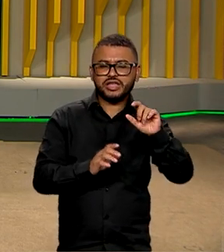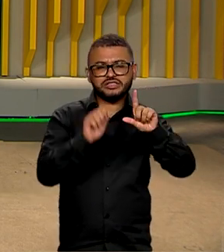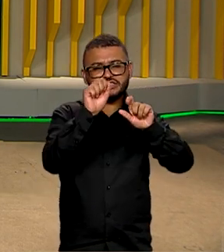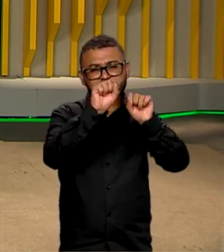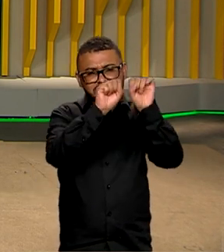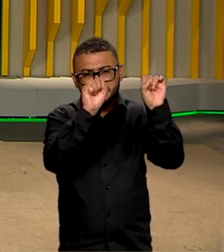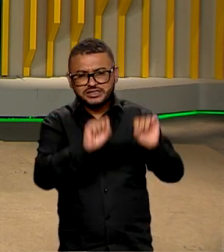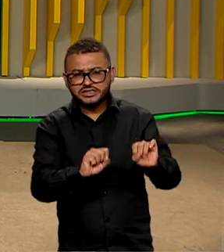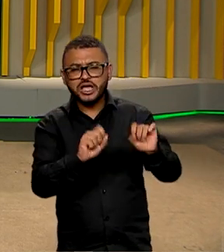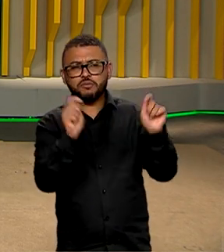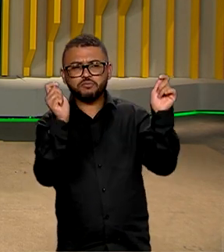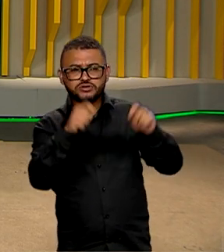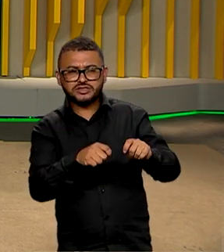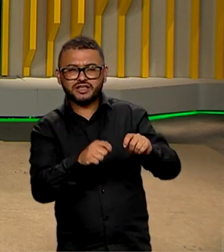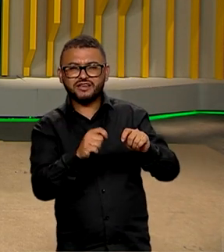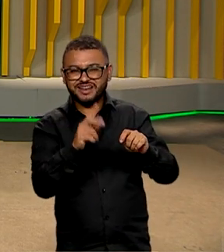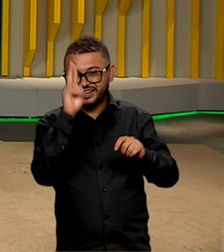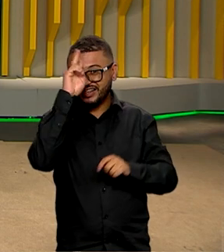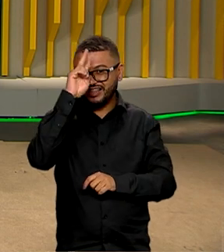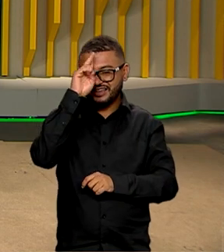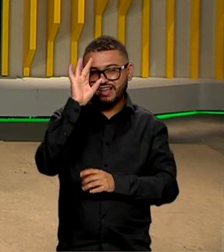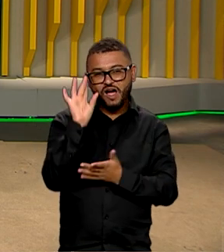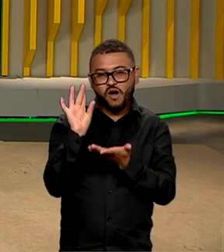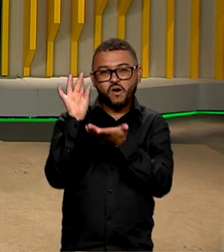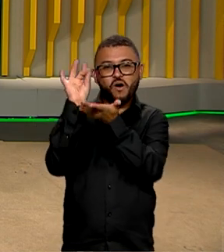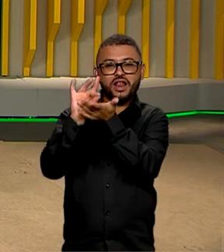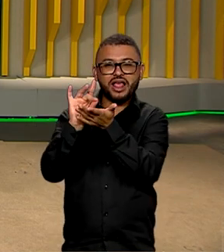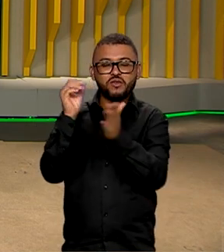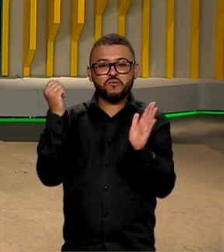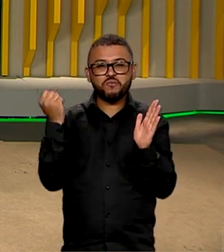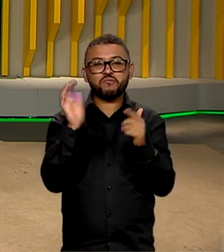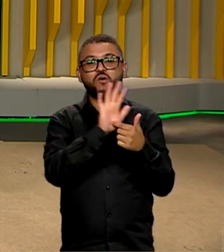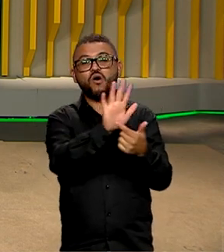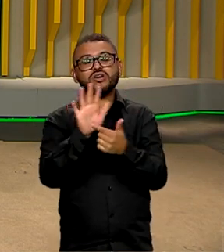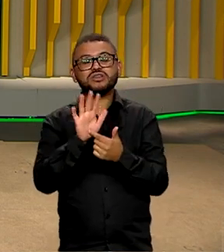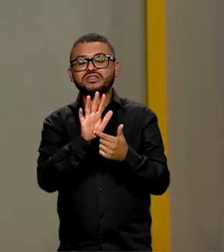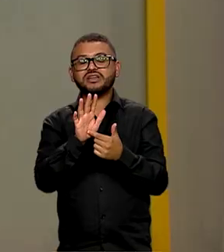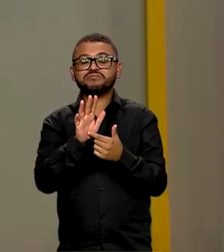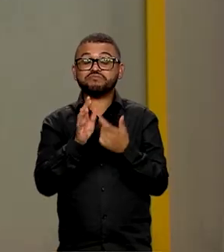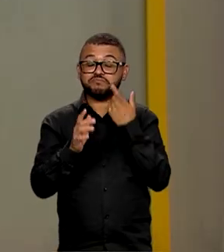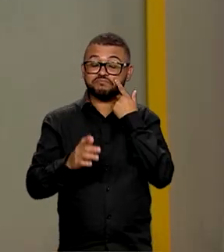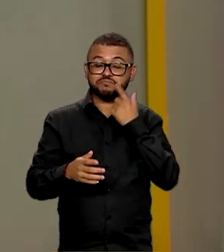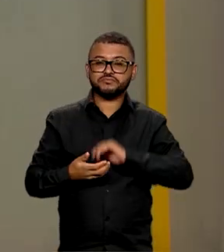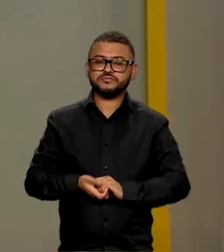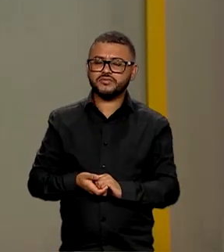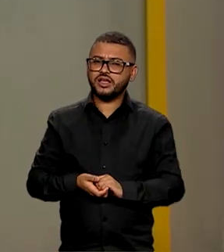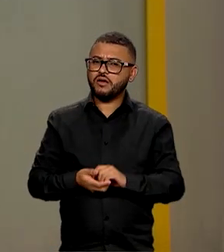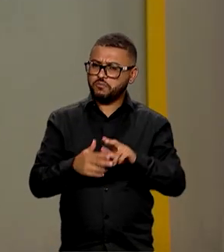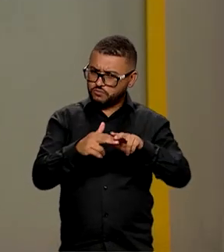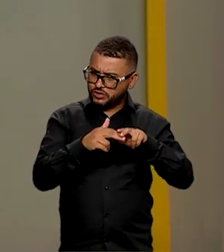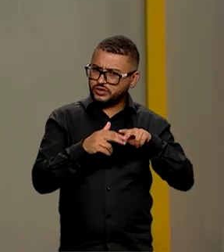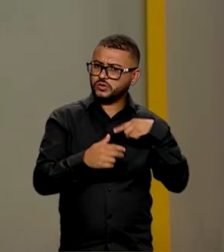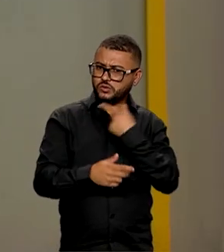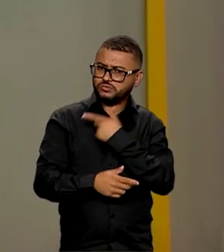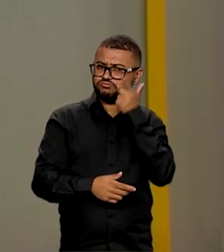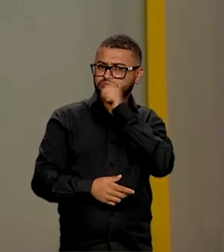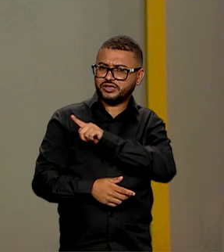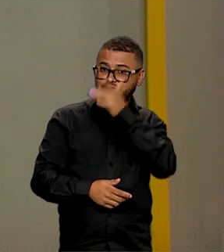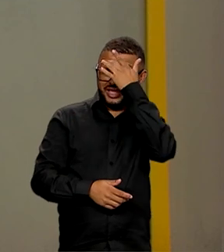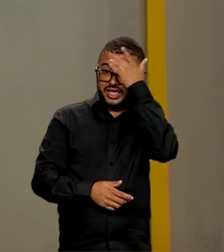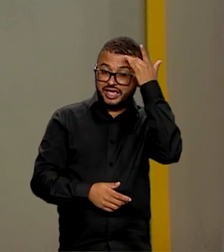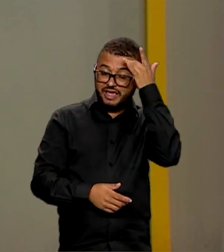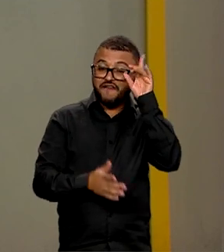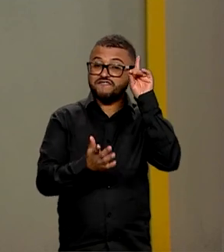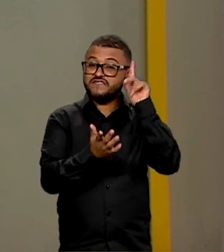informações daqueles selinhos que a gente vê nas lojas e que indicam a faixa de consumo. Com isso, é possível saber quem são